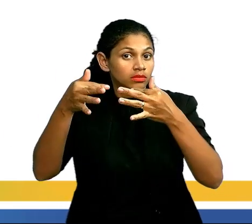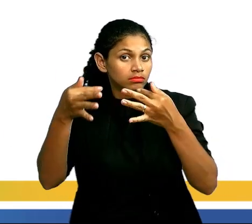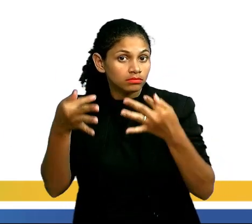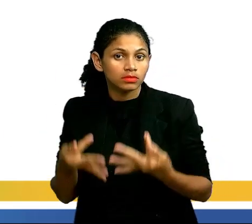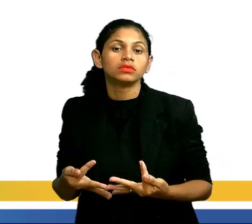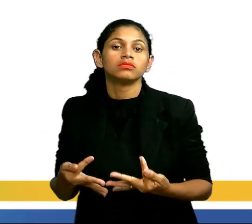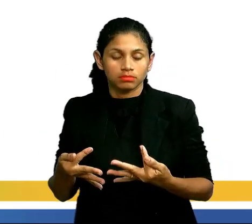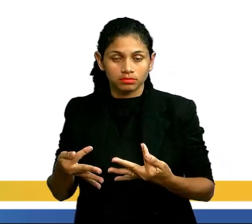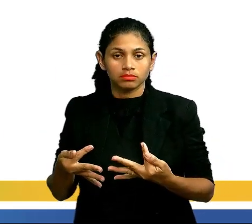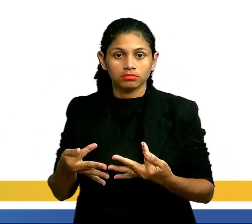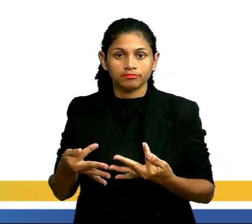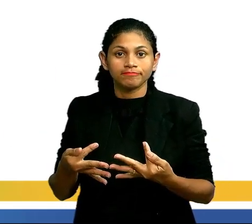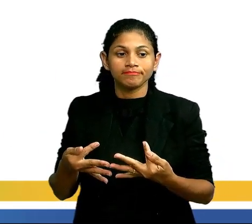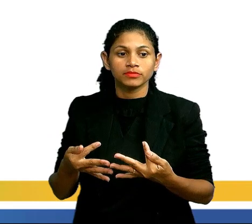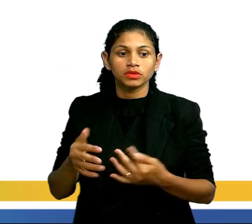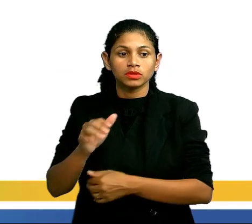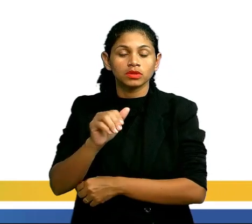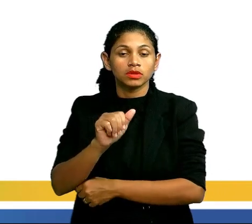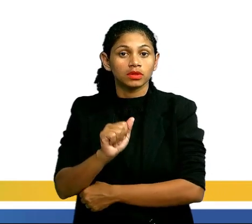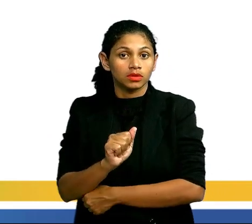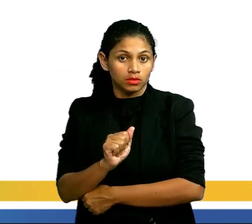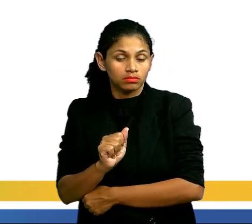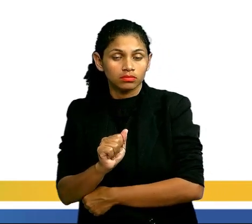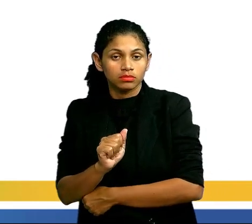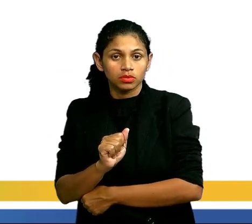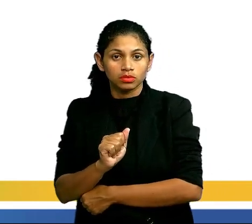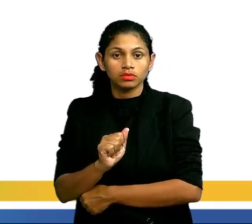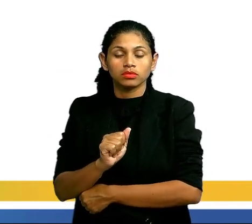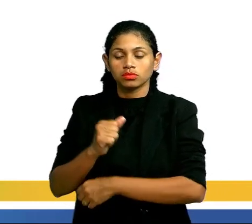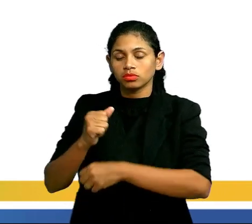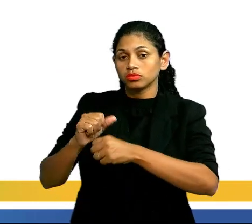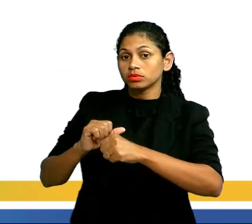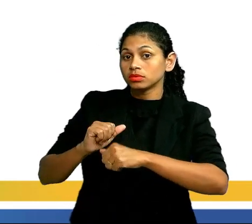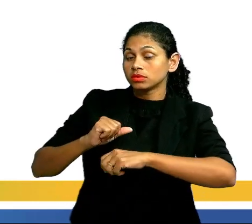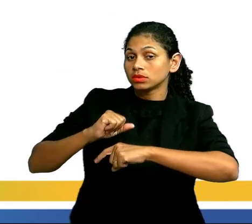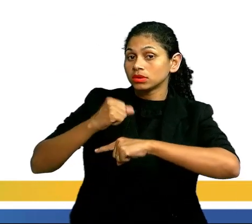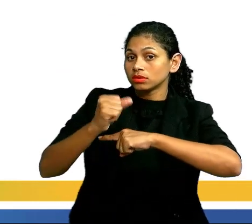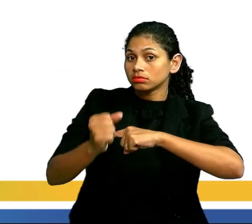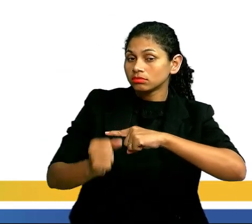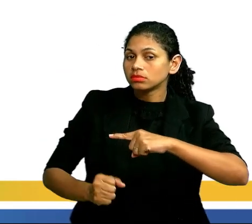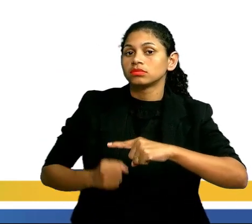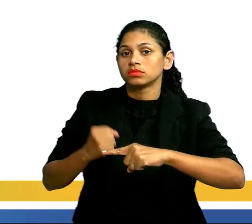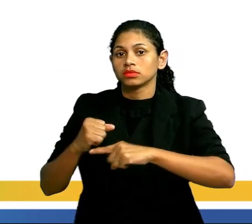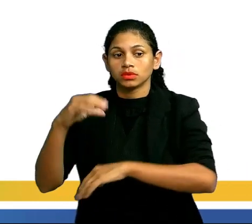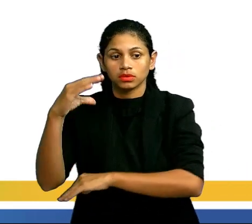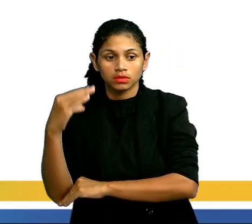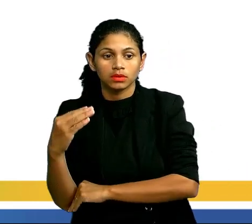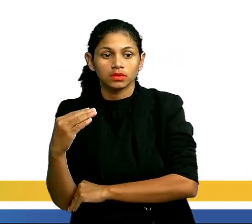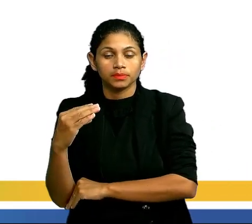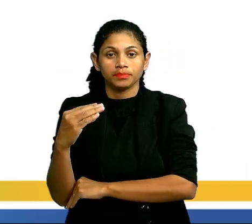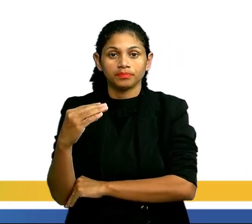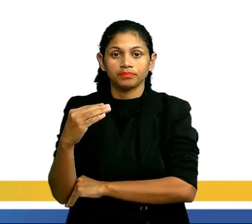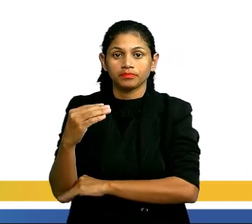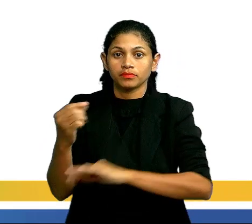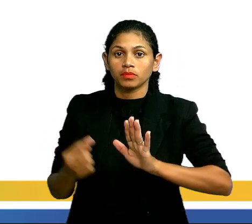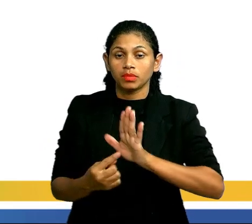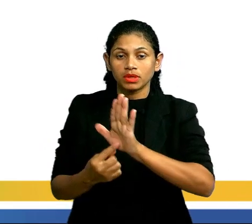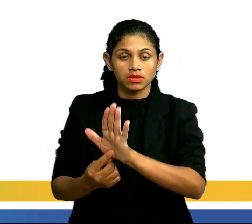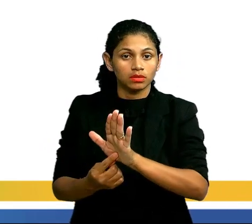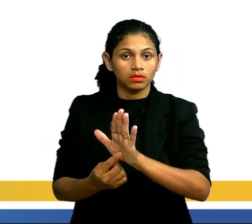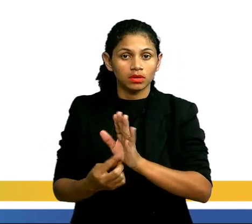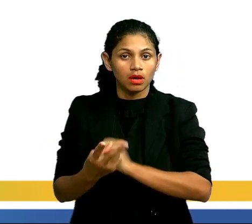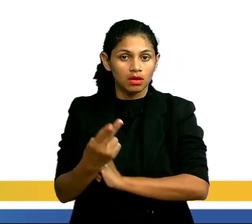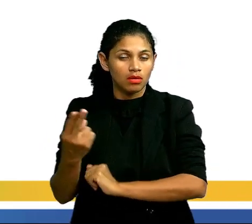entre os átomos de carbono, perfeito? Então, uma cadeia saturada é uma cadeia que apresenta apenas